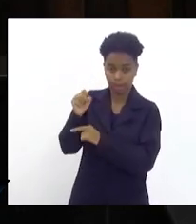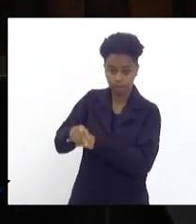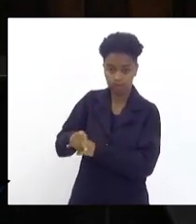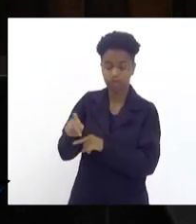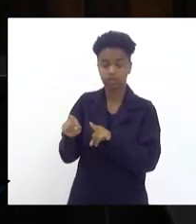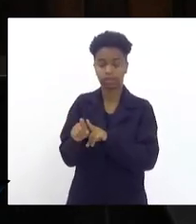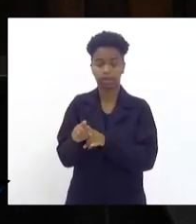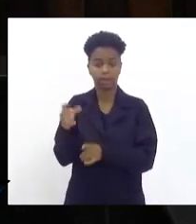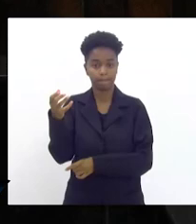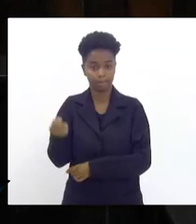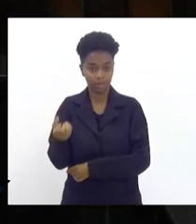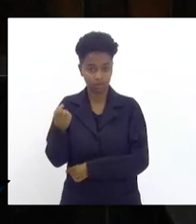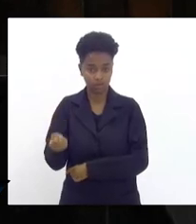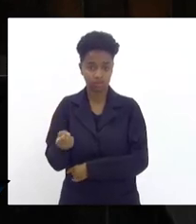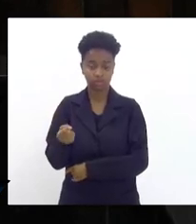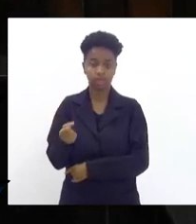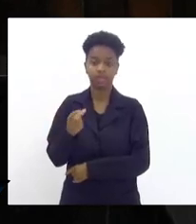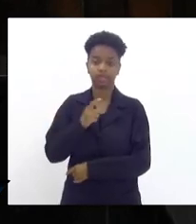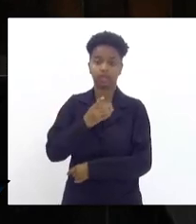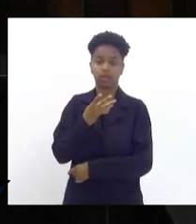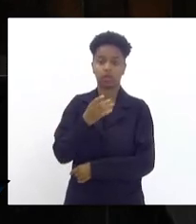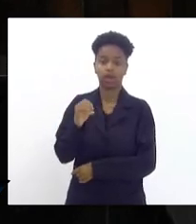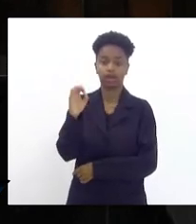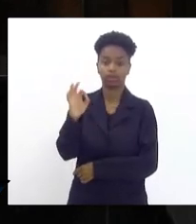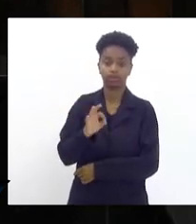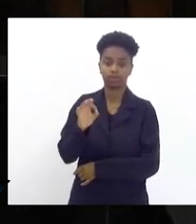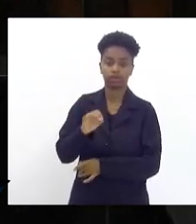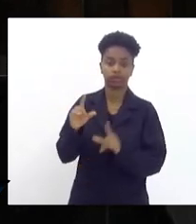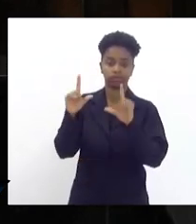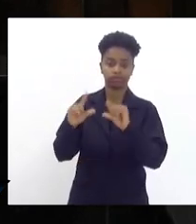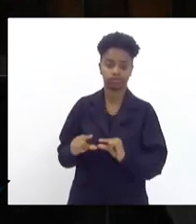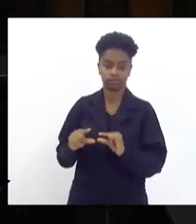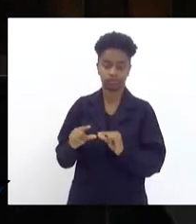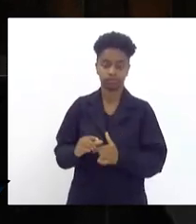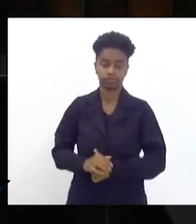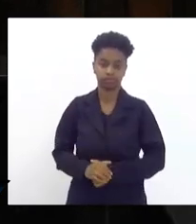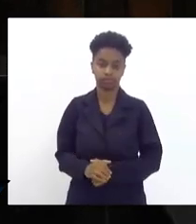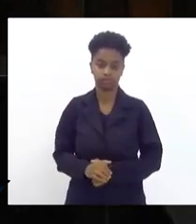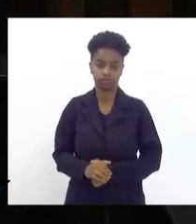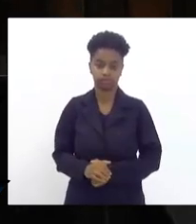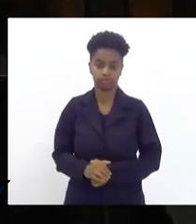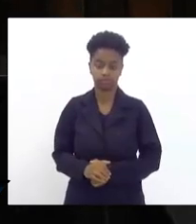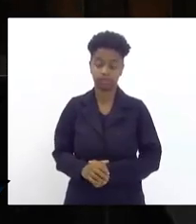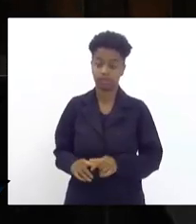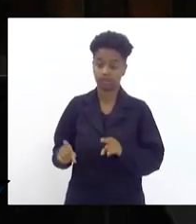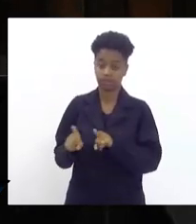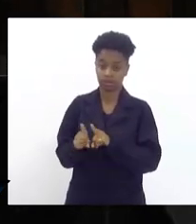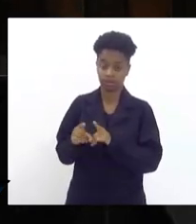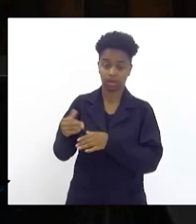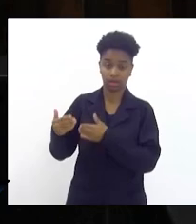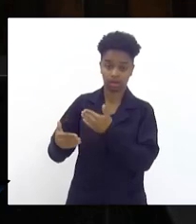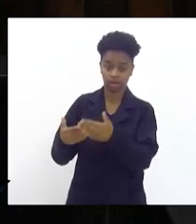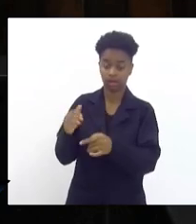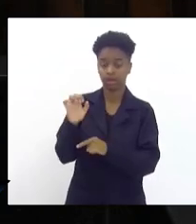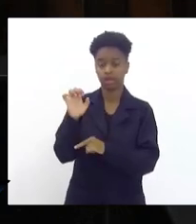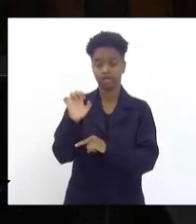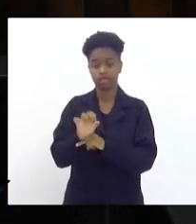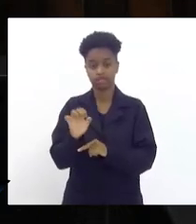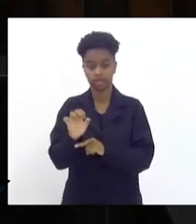com 40% dos seus recursos reduzidos. Por via de consequência, o estado